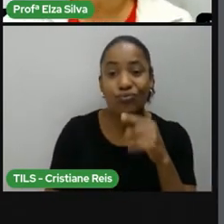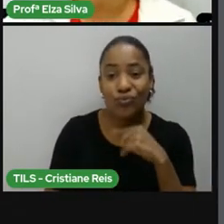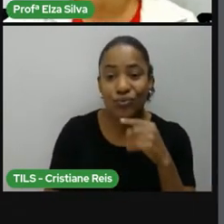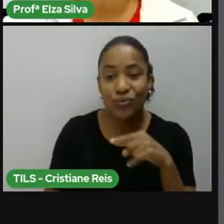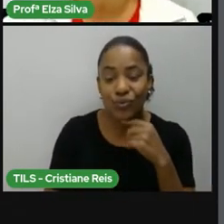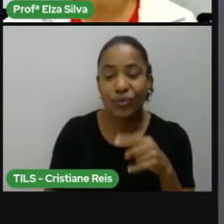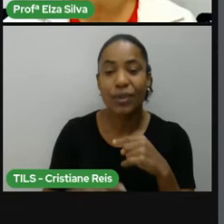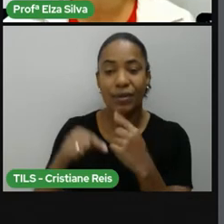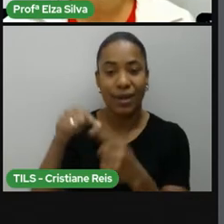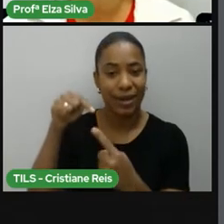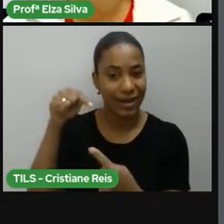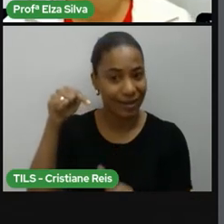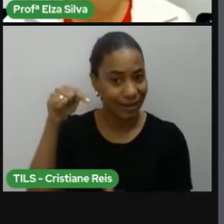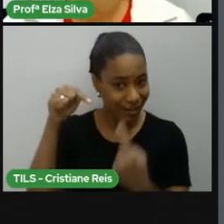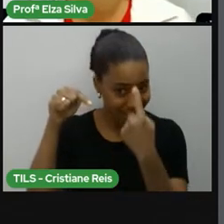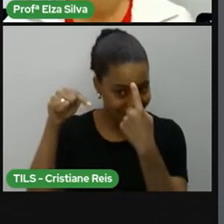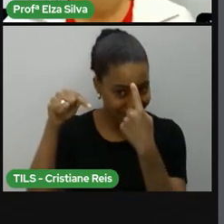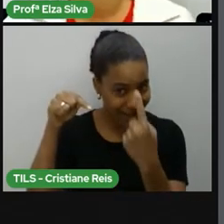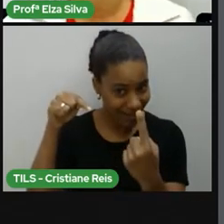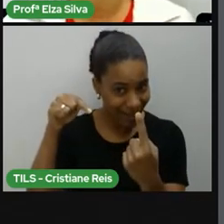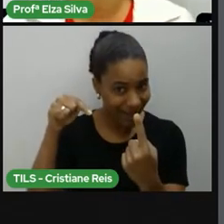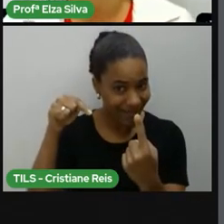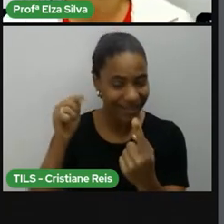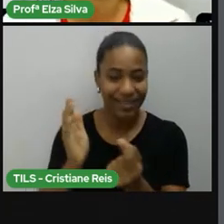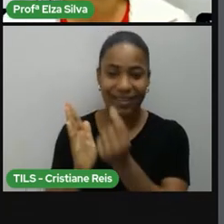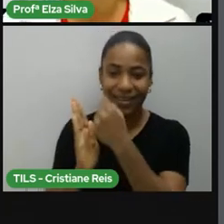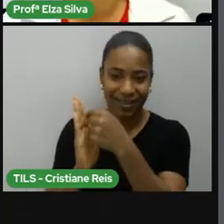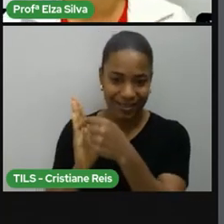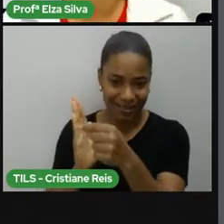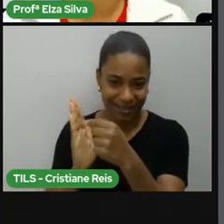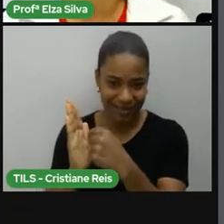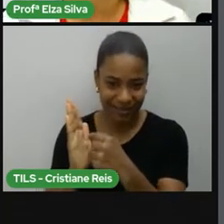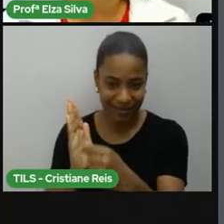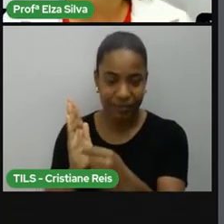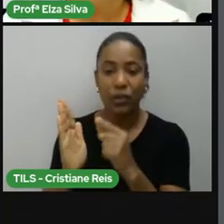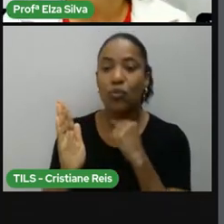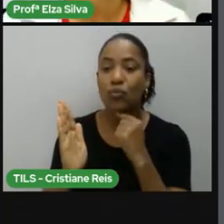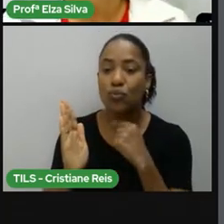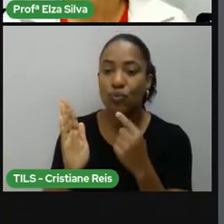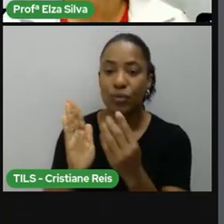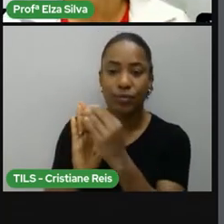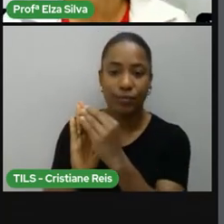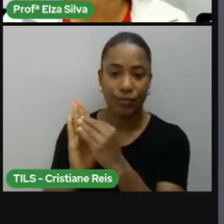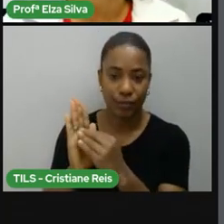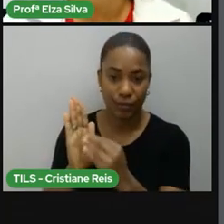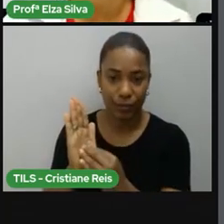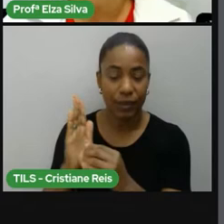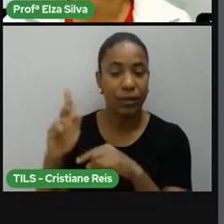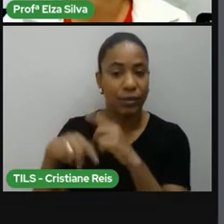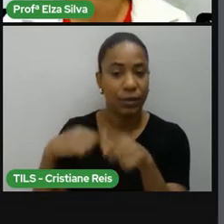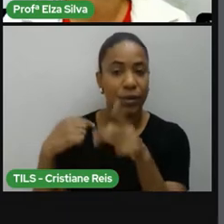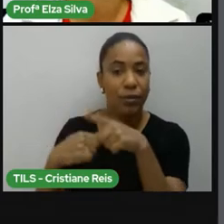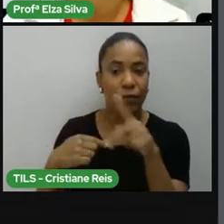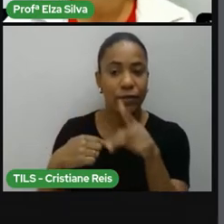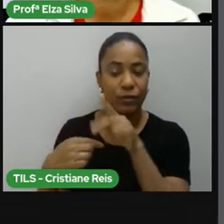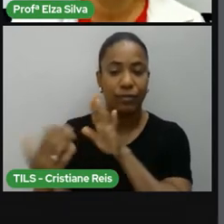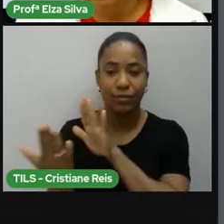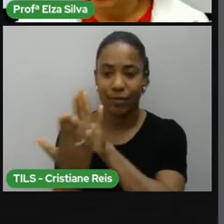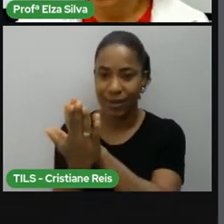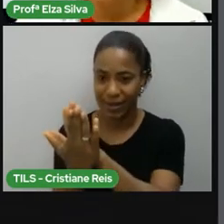registre naquele campo, Dots, para saná-la na primeira oportunidade com seu professor da escola.